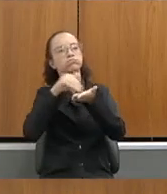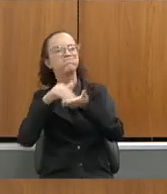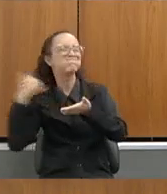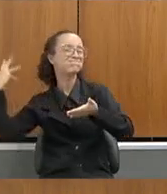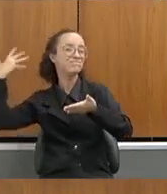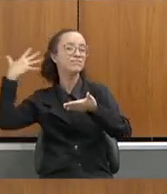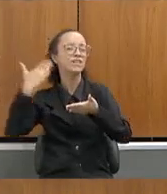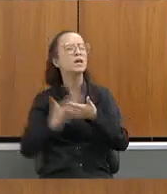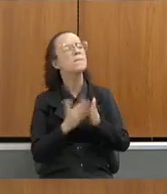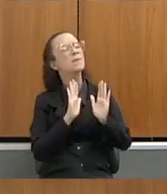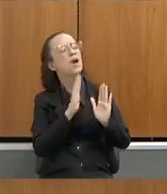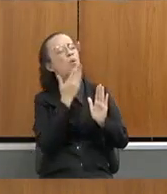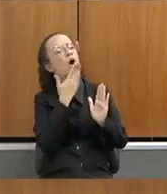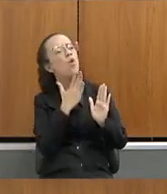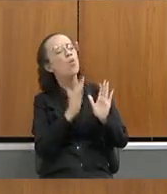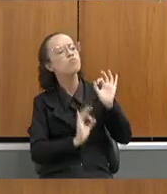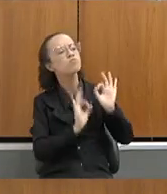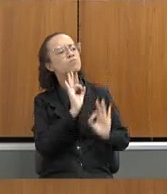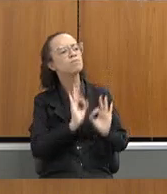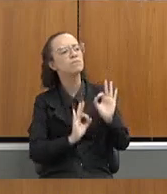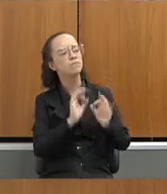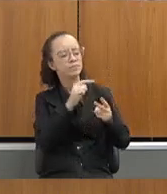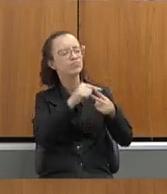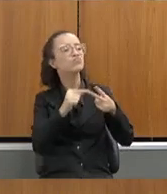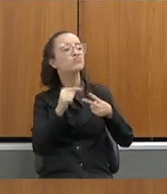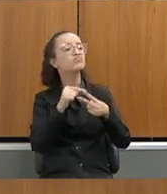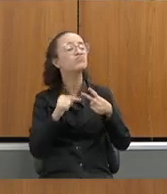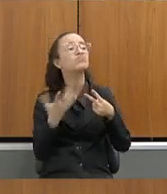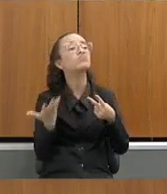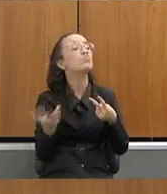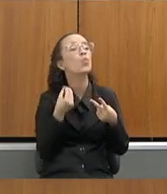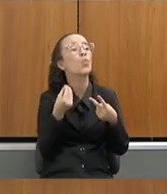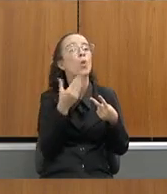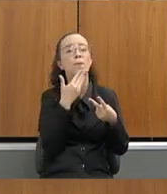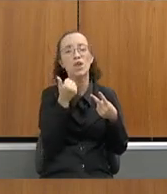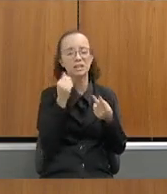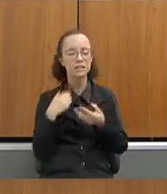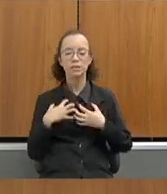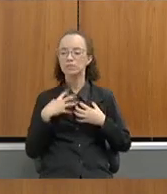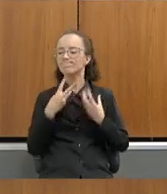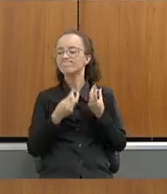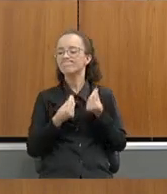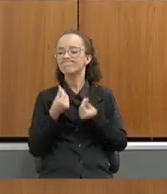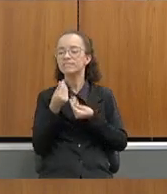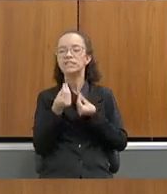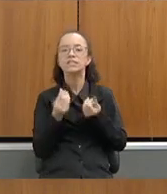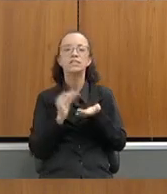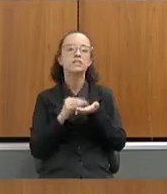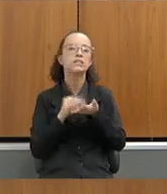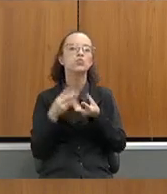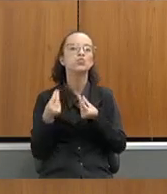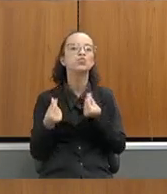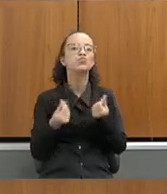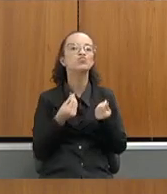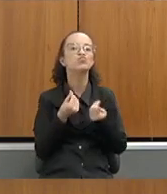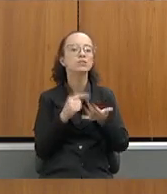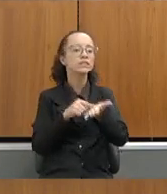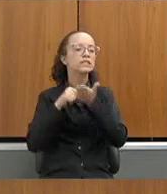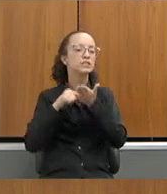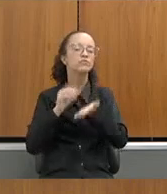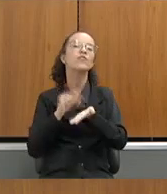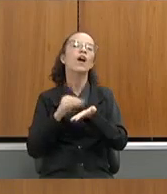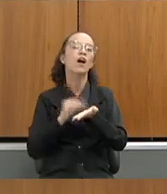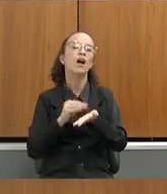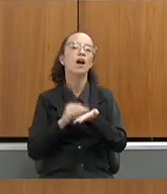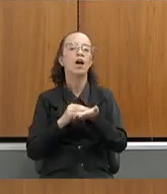Mas qual é o plano de fortalecimento da UENG e da Unimontes? Eu senti falta, ficou no geral, mas eu senti falta dessa apresentação aqui,